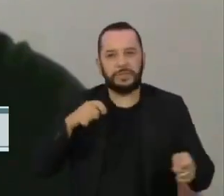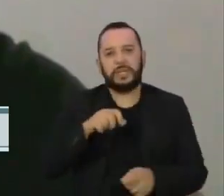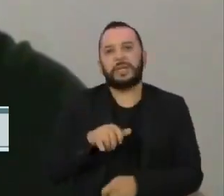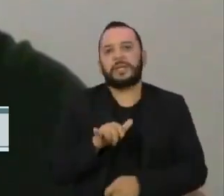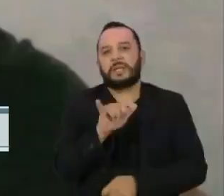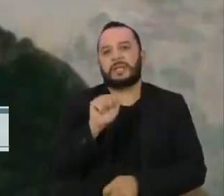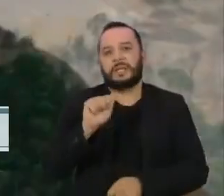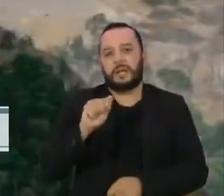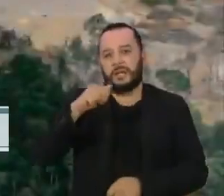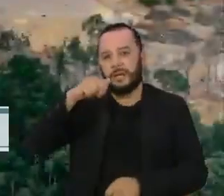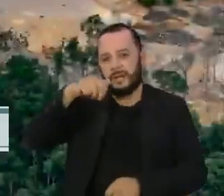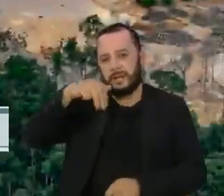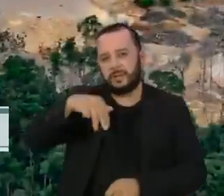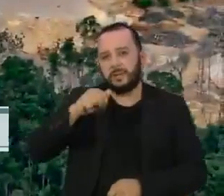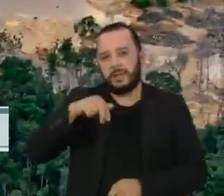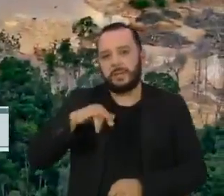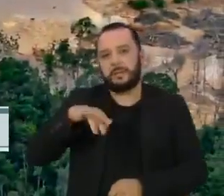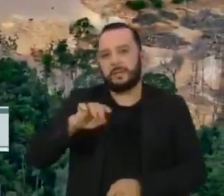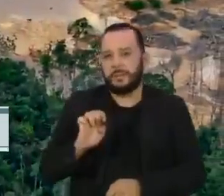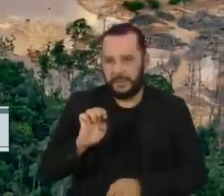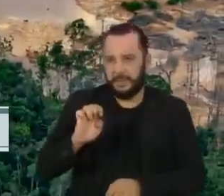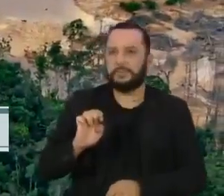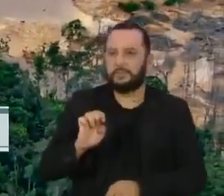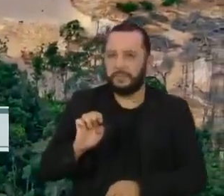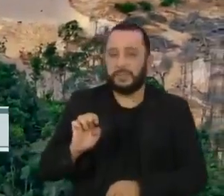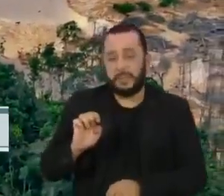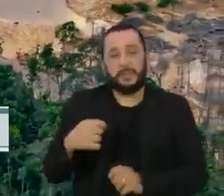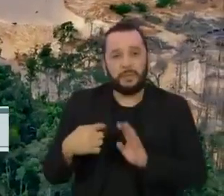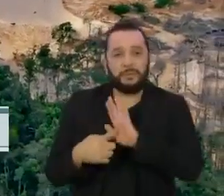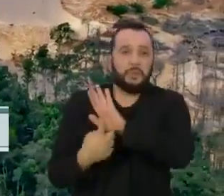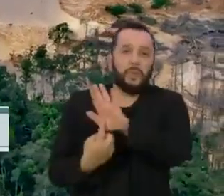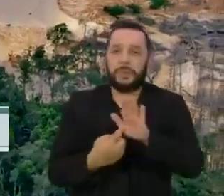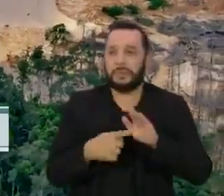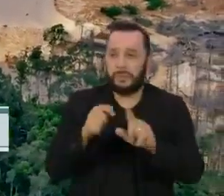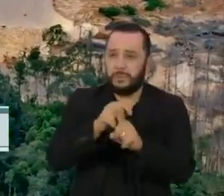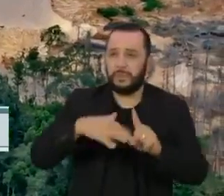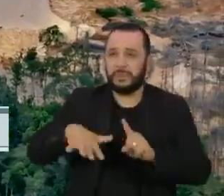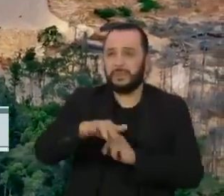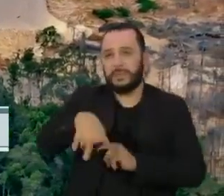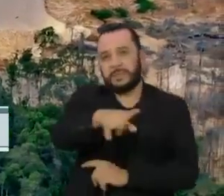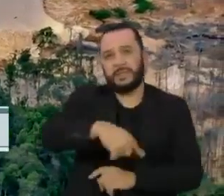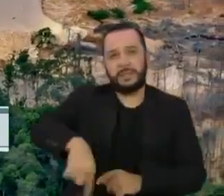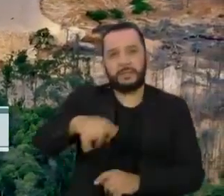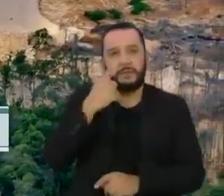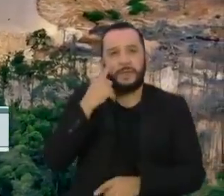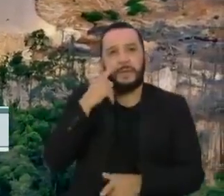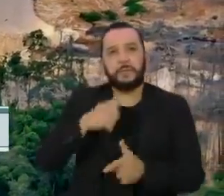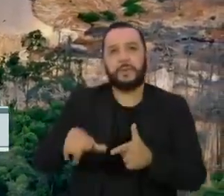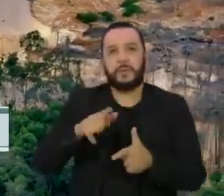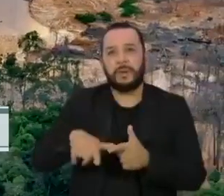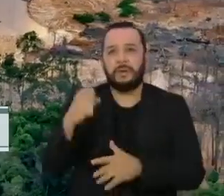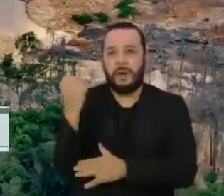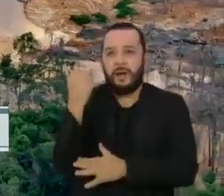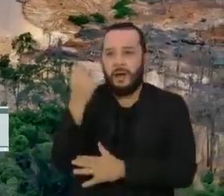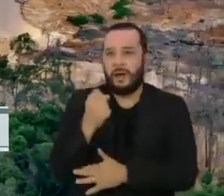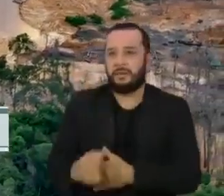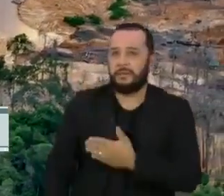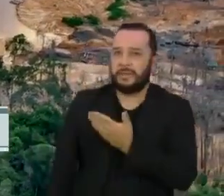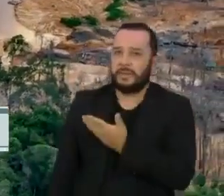sociedade não indígena para eles enxergarem o problema que está agravando